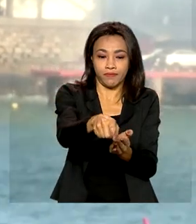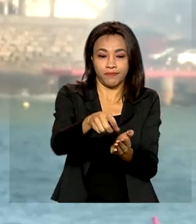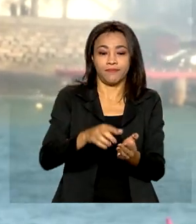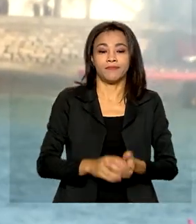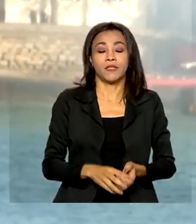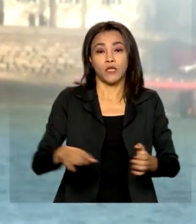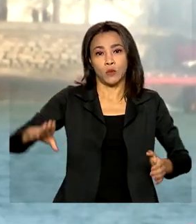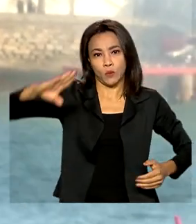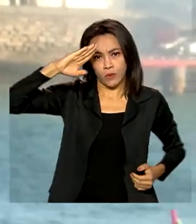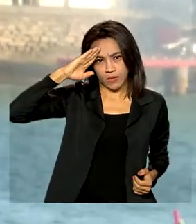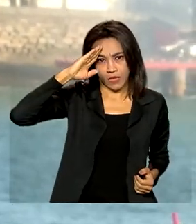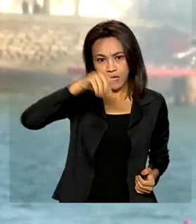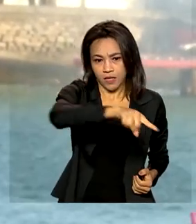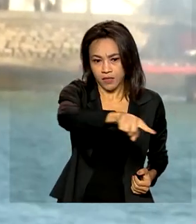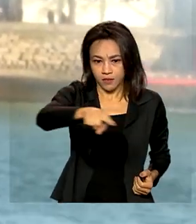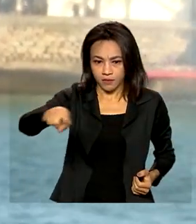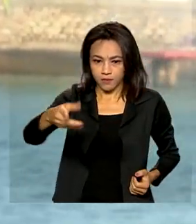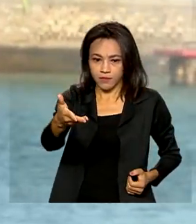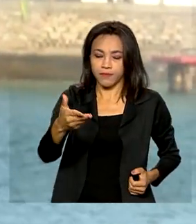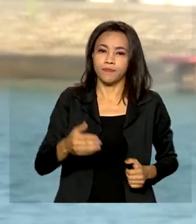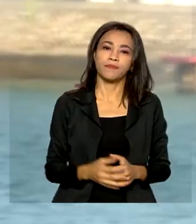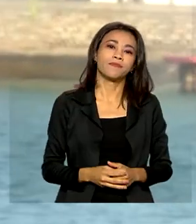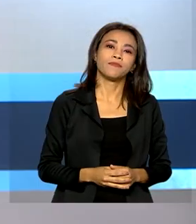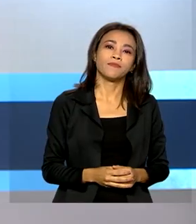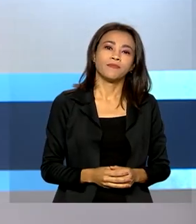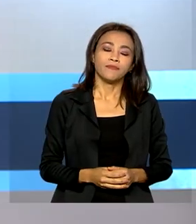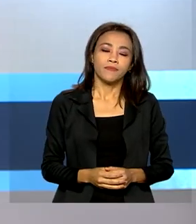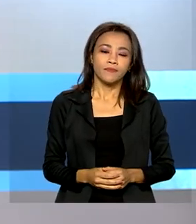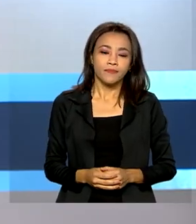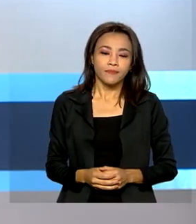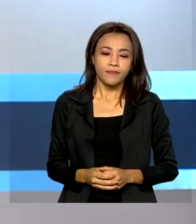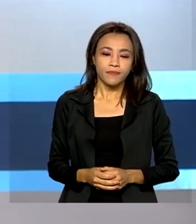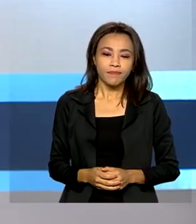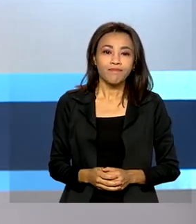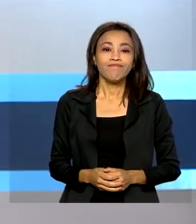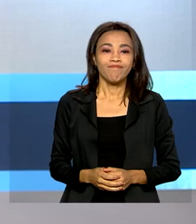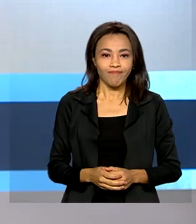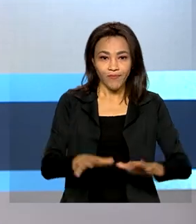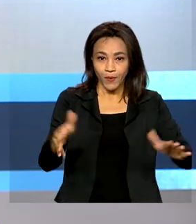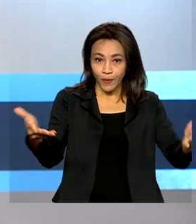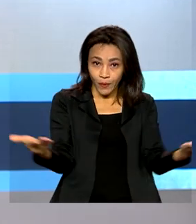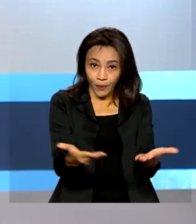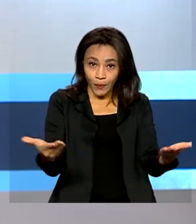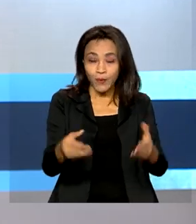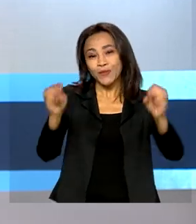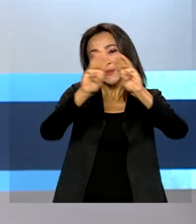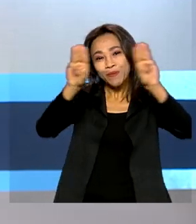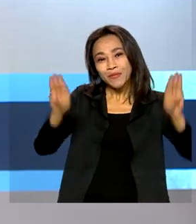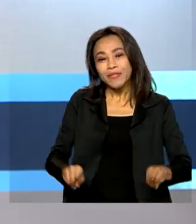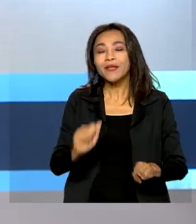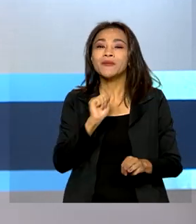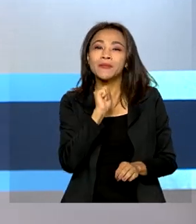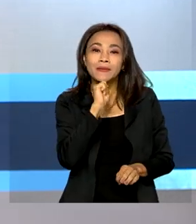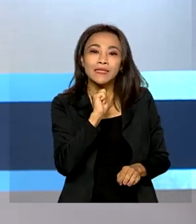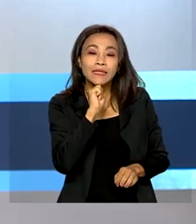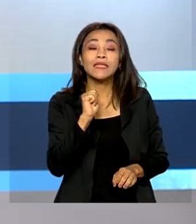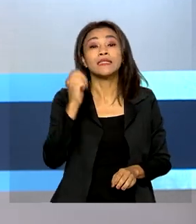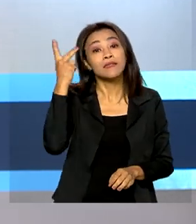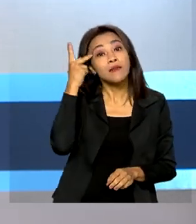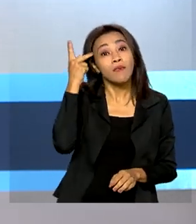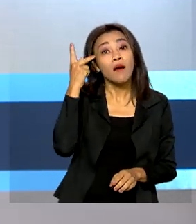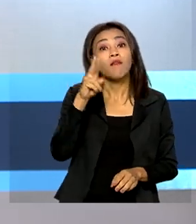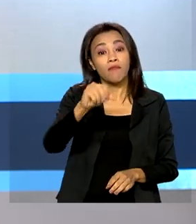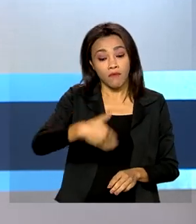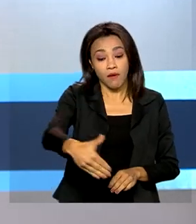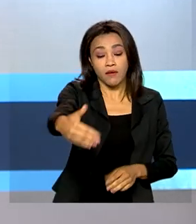Exército, que estava no forte de Copacabana. A partir de hoje, o Museu do Ipiranga, em São Paulo, será aberto